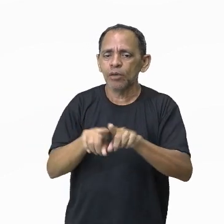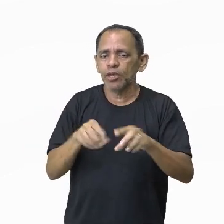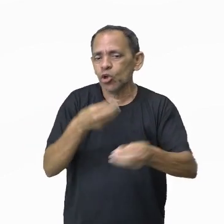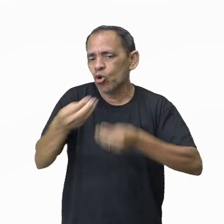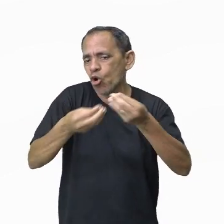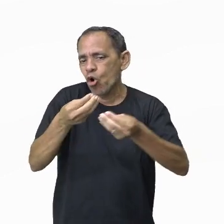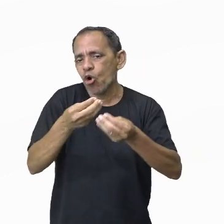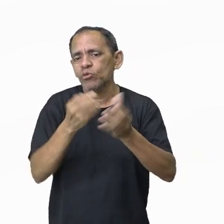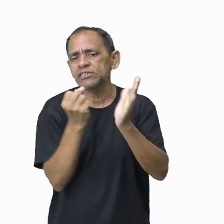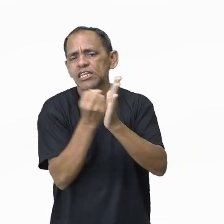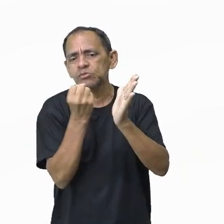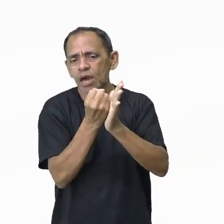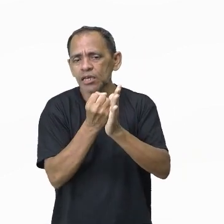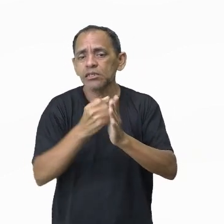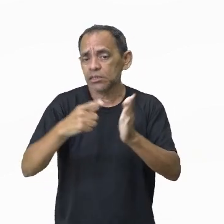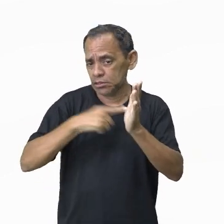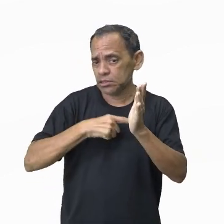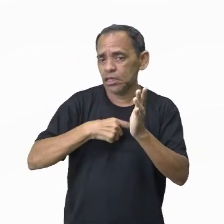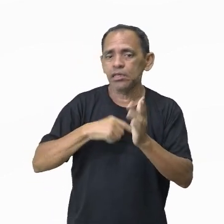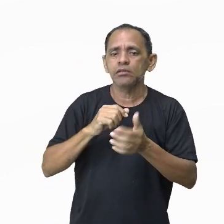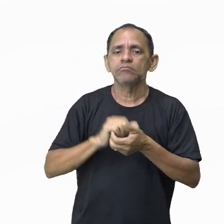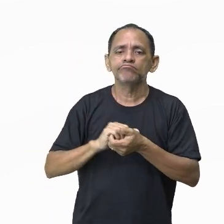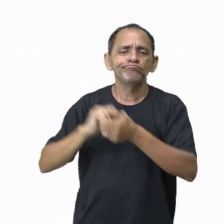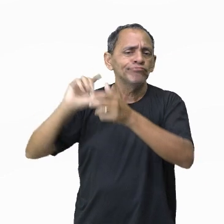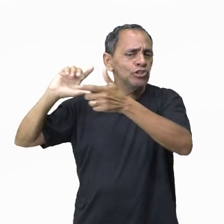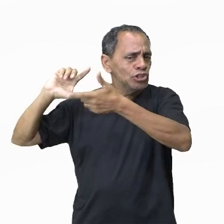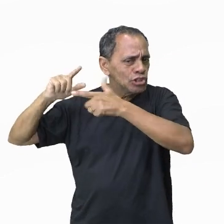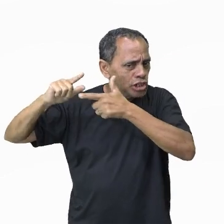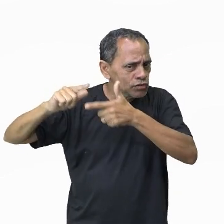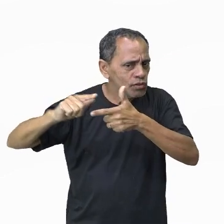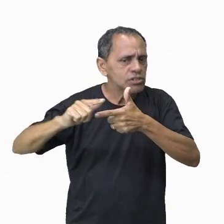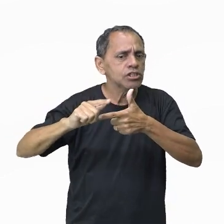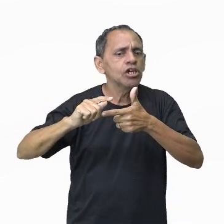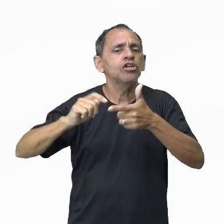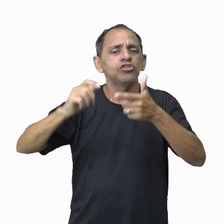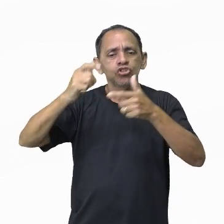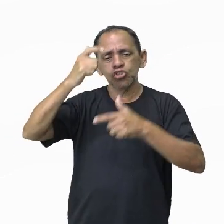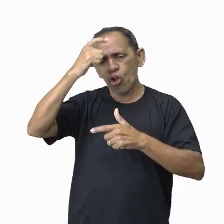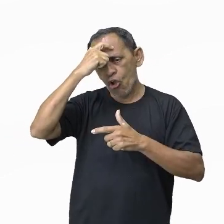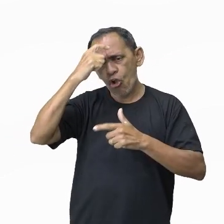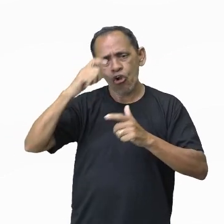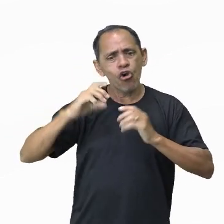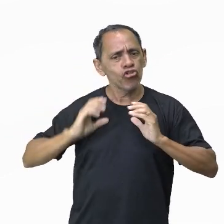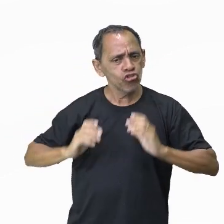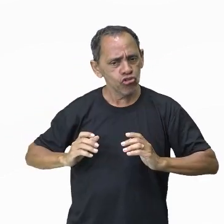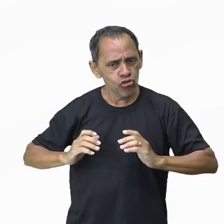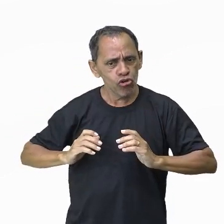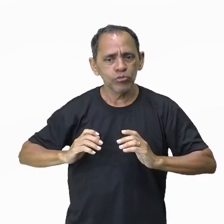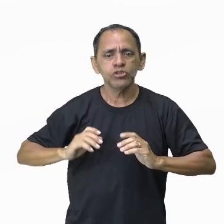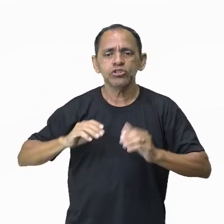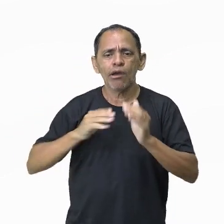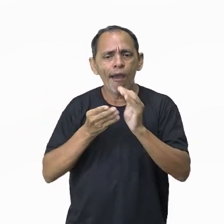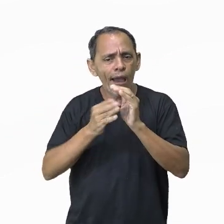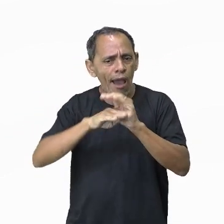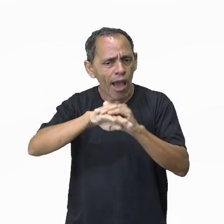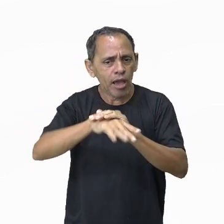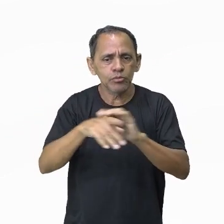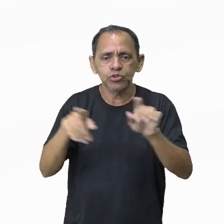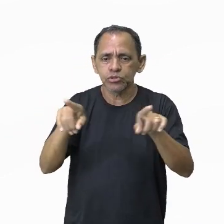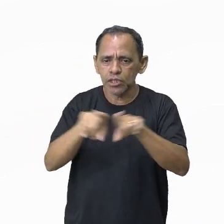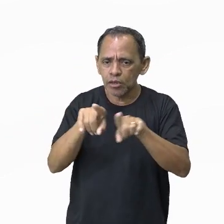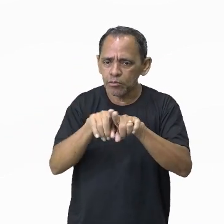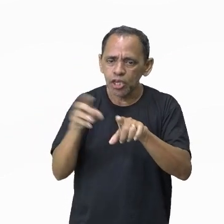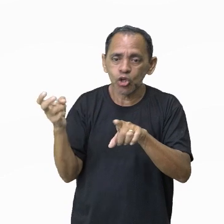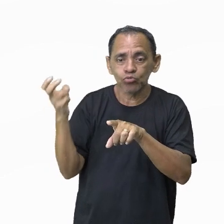essas marcas, elas são expressas pelas tradições, costumes, hábitos, ou seja, nossa cultura.